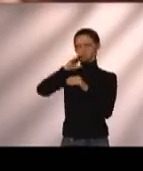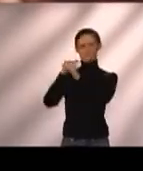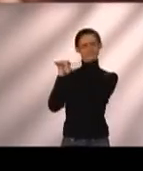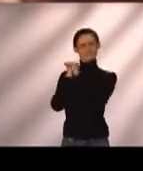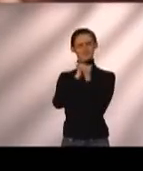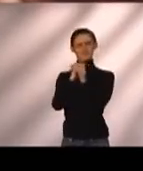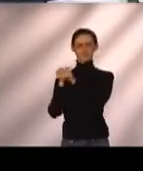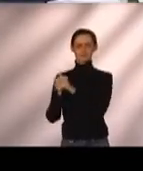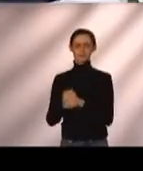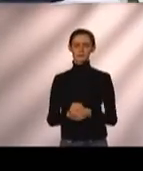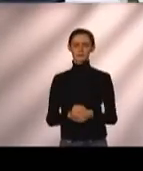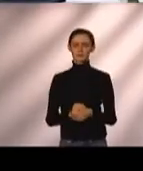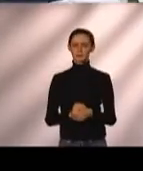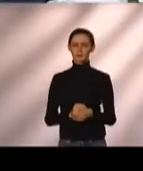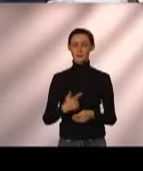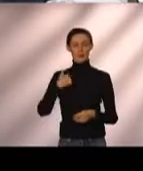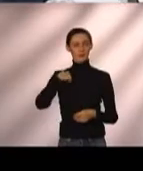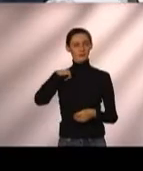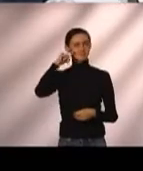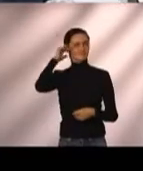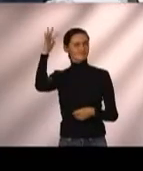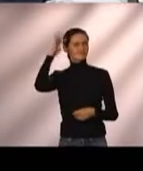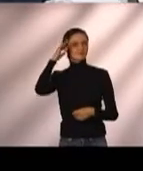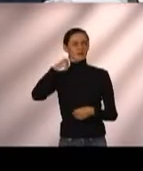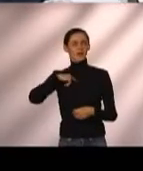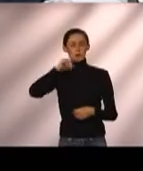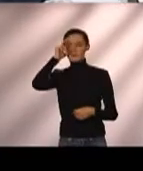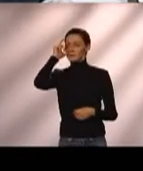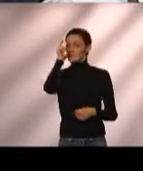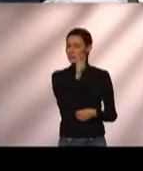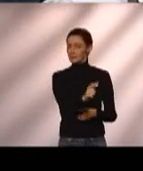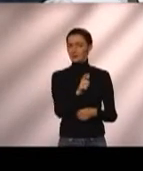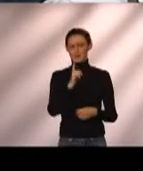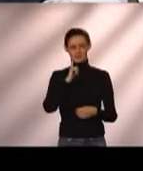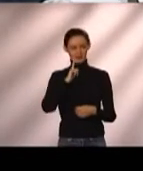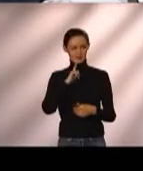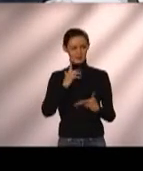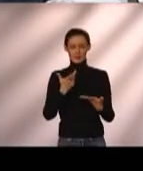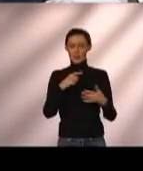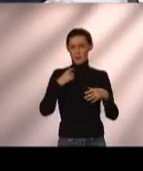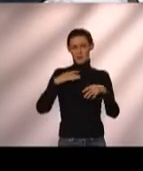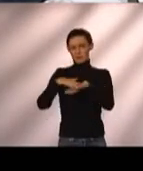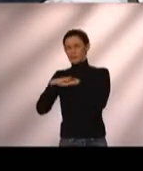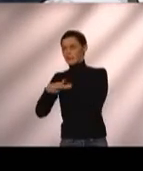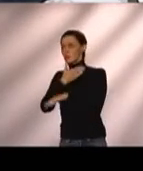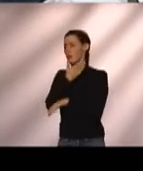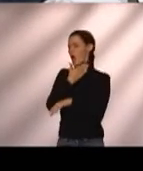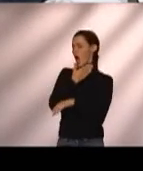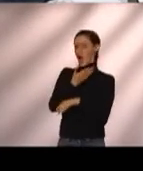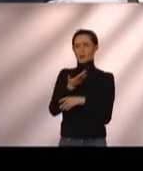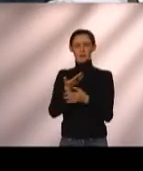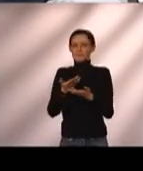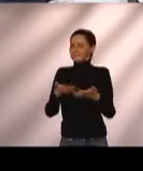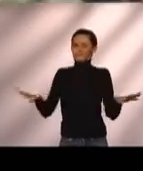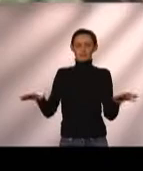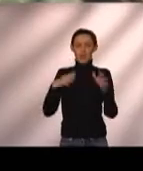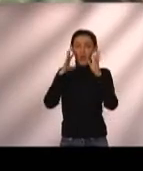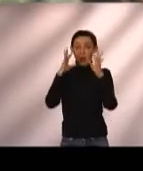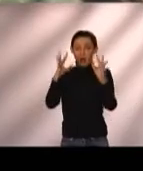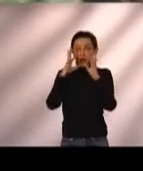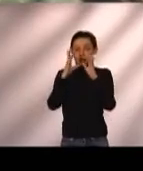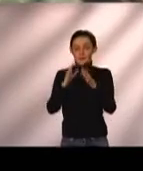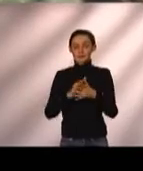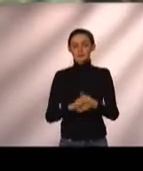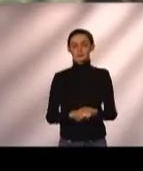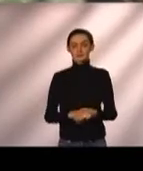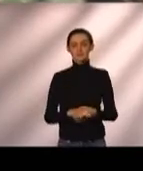outros candidatos. Você começa a ter um interesse maior, né? Você começa a deixar o convite de lado para prestar atenção na aula. Só